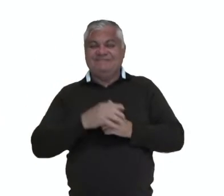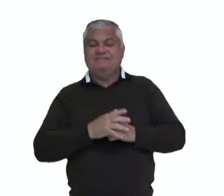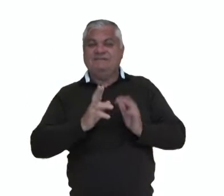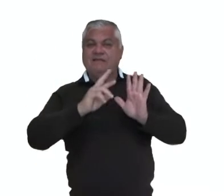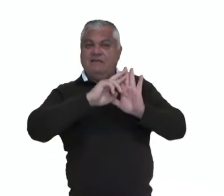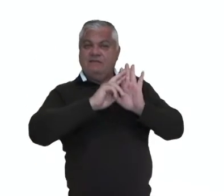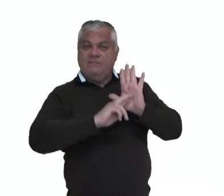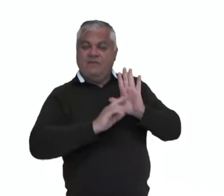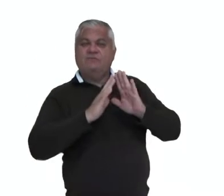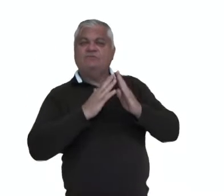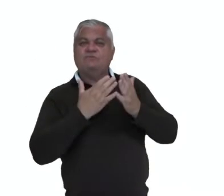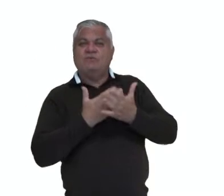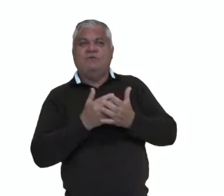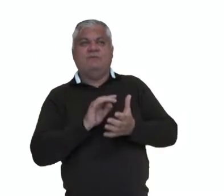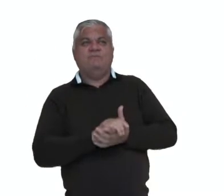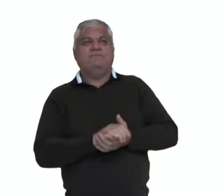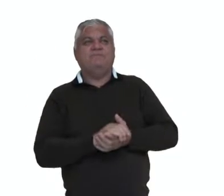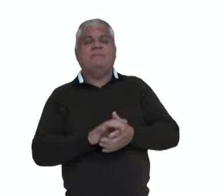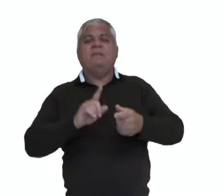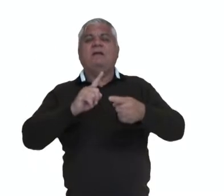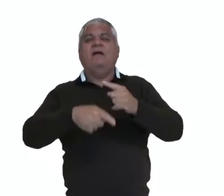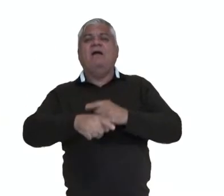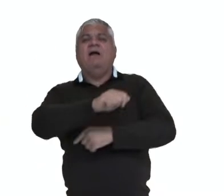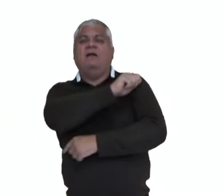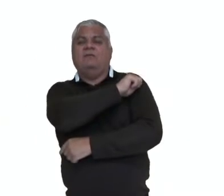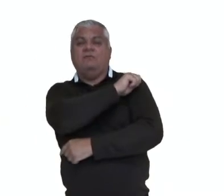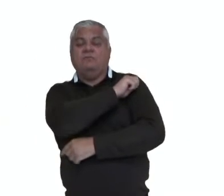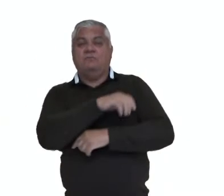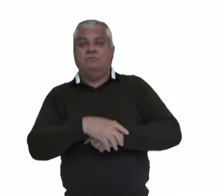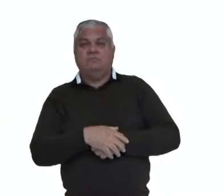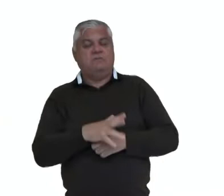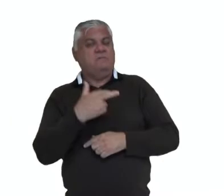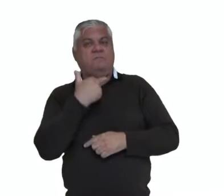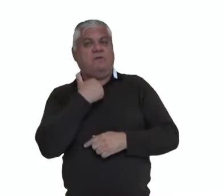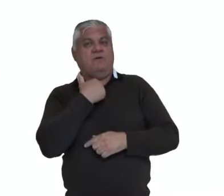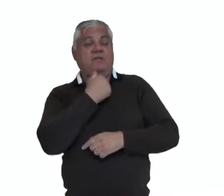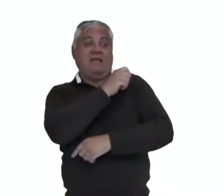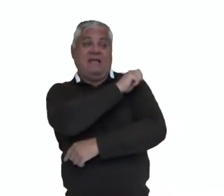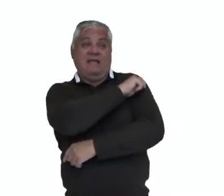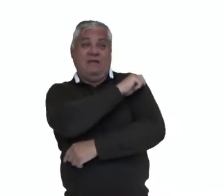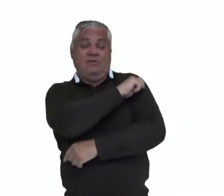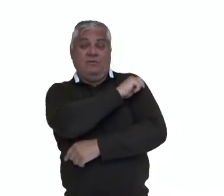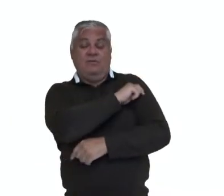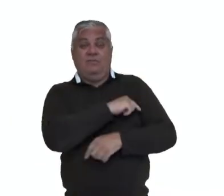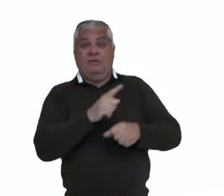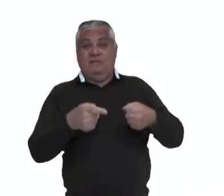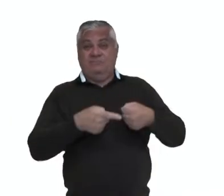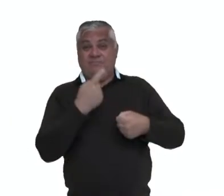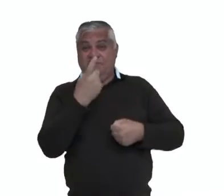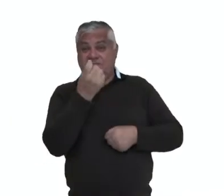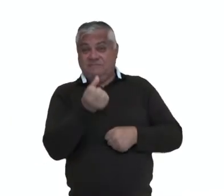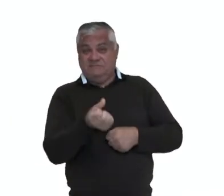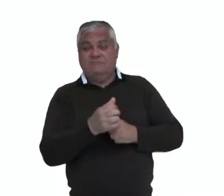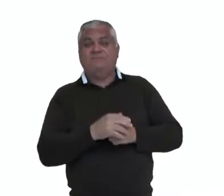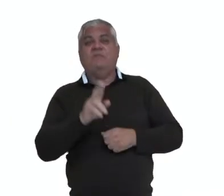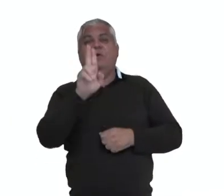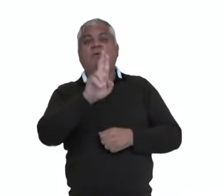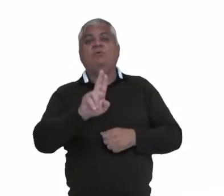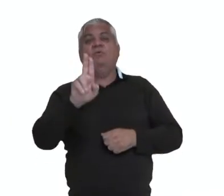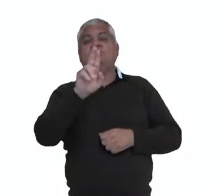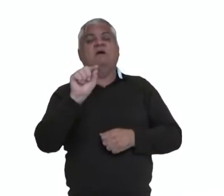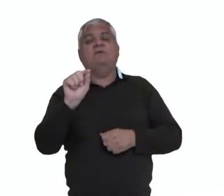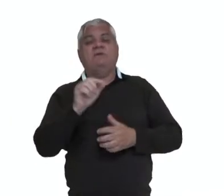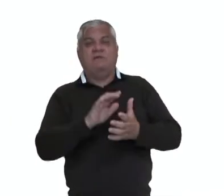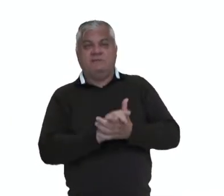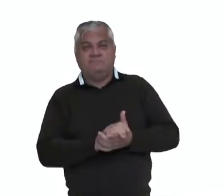escolar. Proibições aos alunos. É proibido ao aluno, artigo 16, utilizar em salas de aula e demais locais de